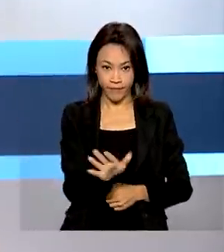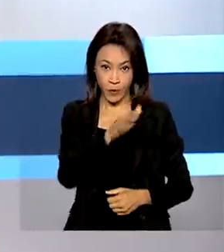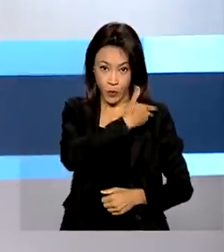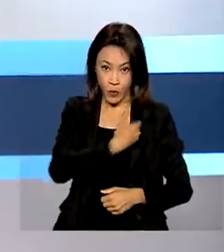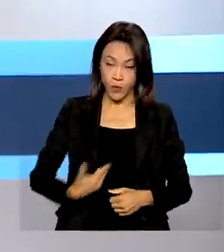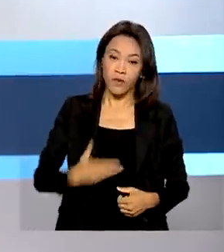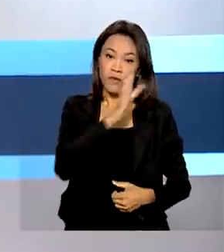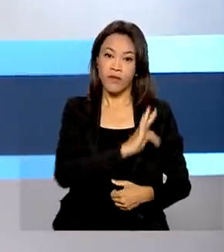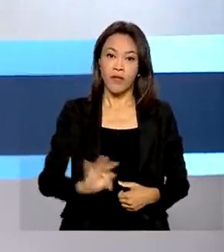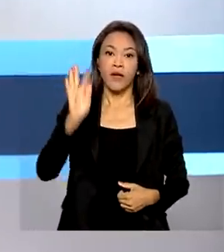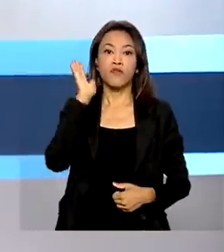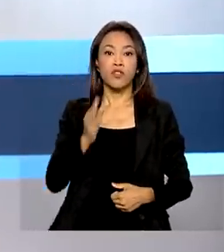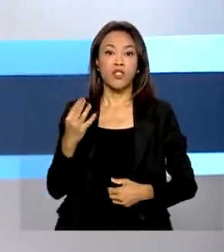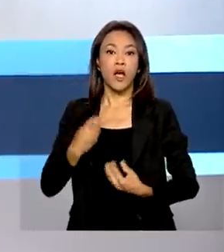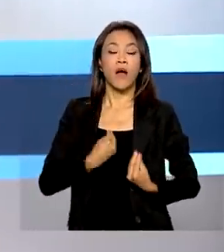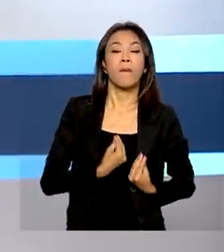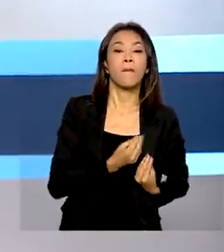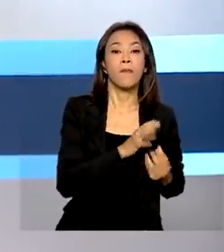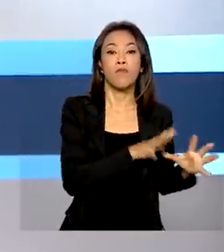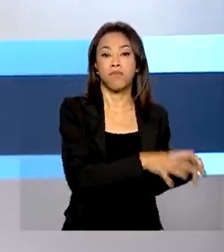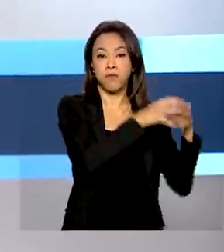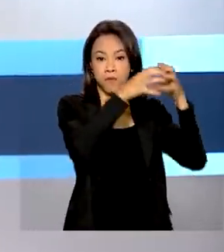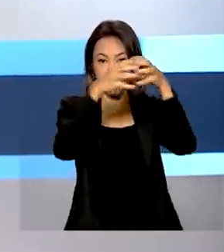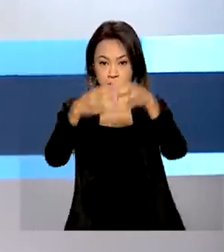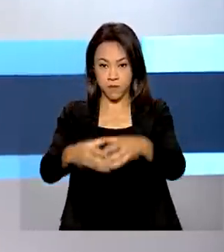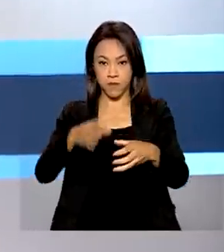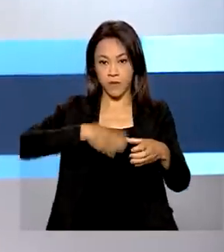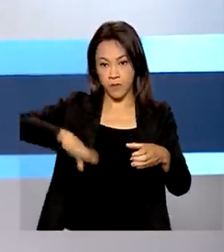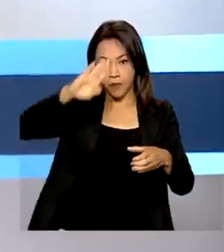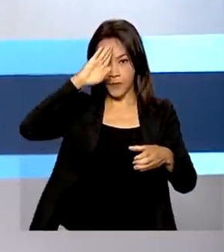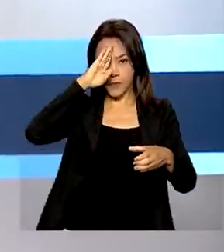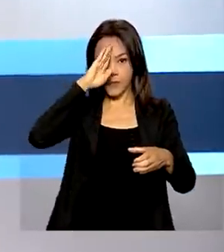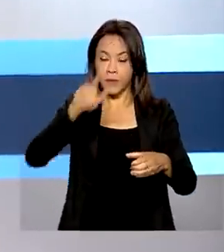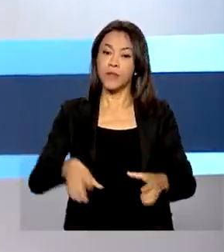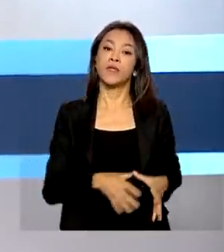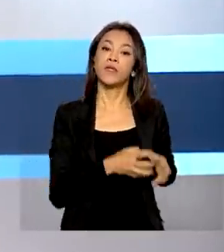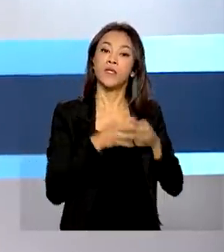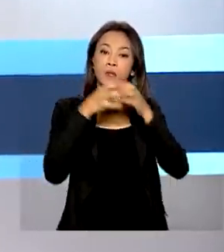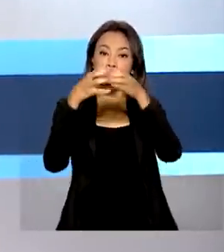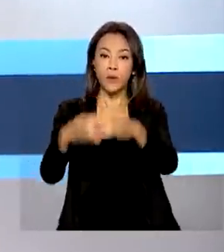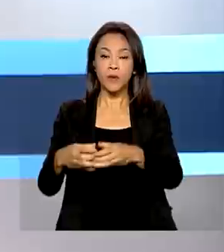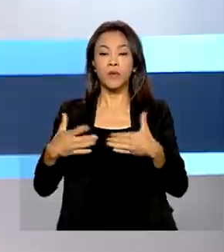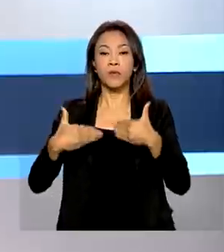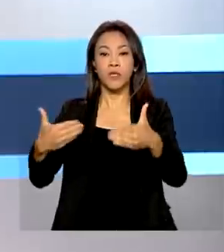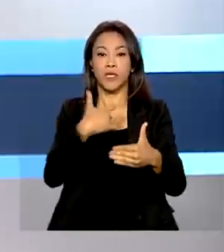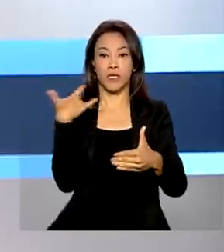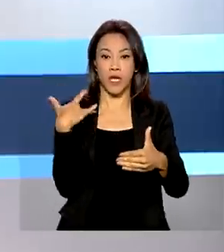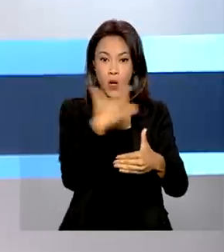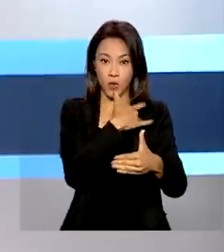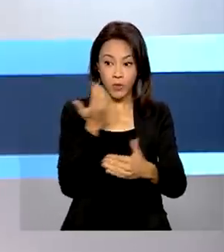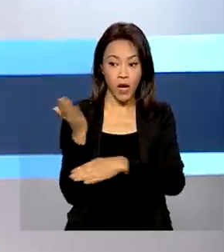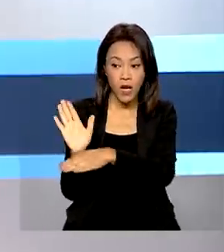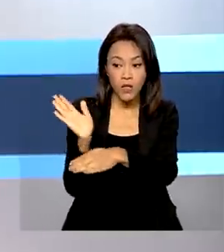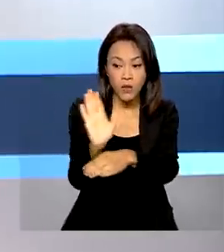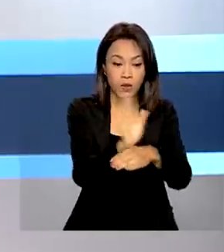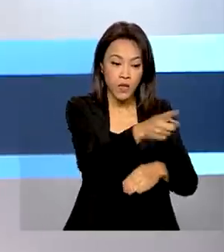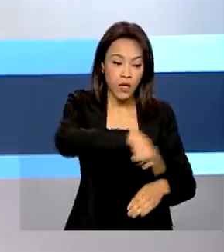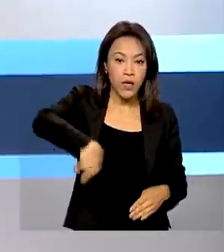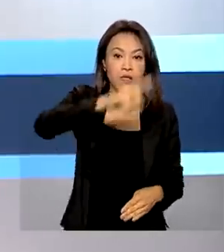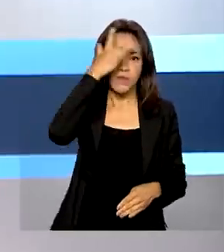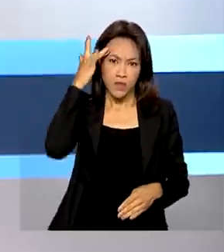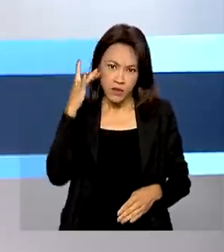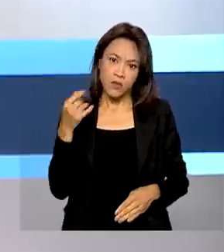já enviou para Petrópolis equipes das Forças Armadas e do Ministério da Saúde para ajudar as vítimas do temporal que atingiu o